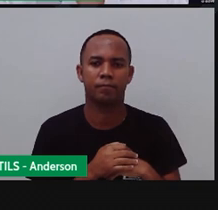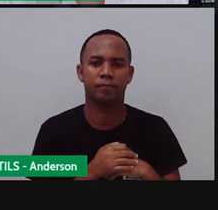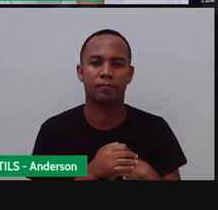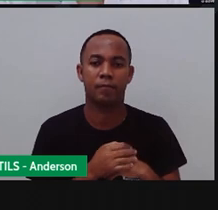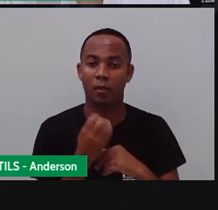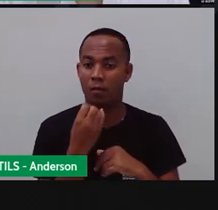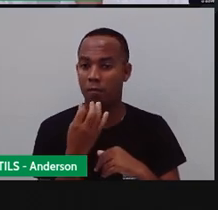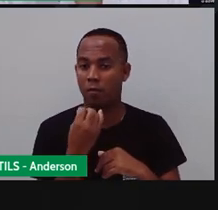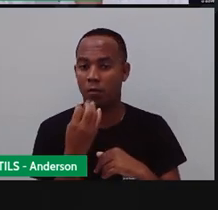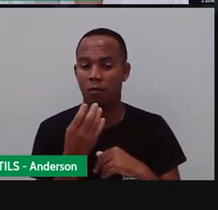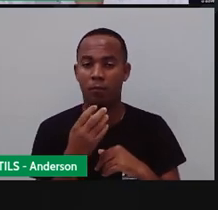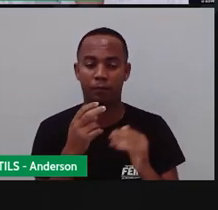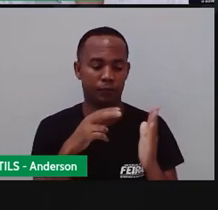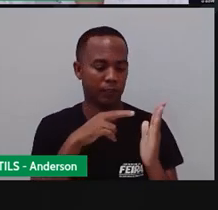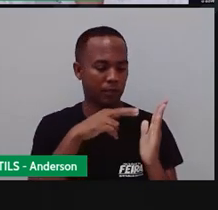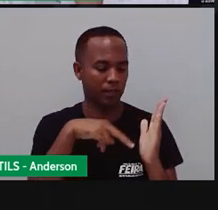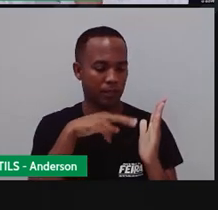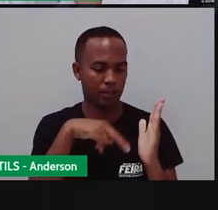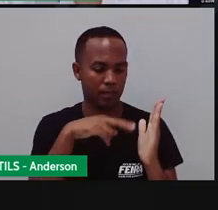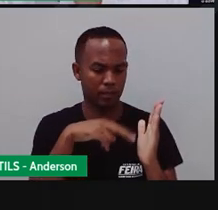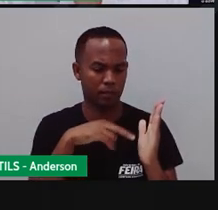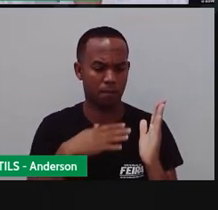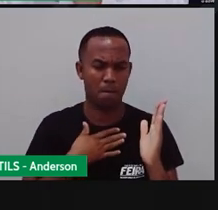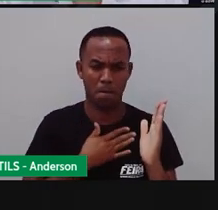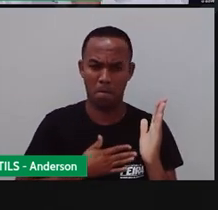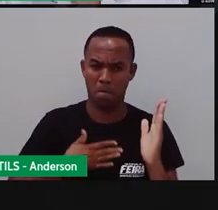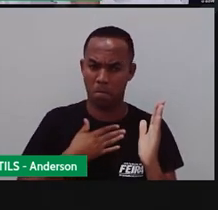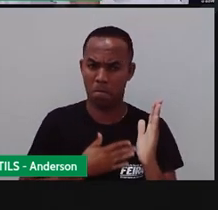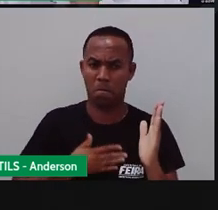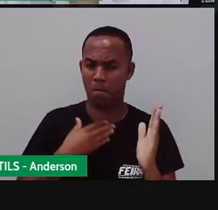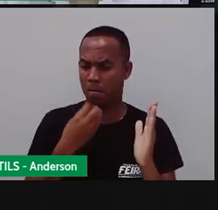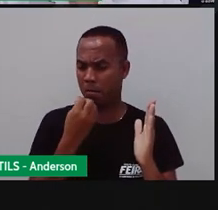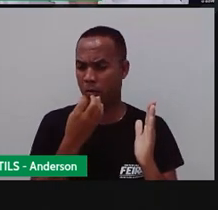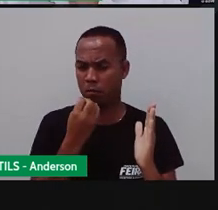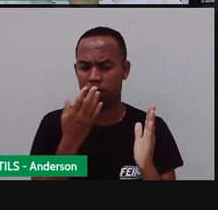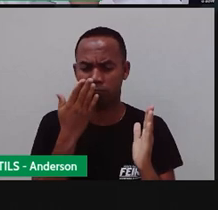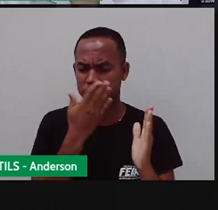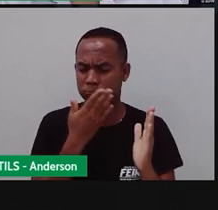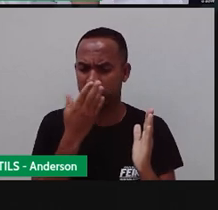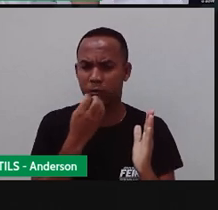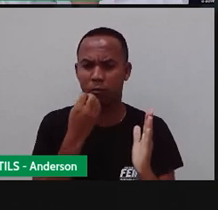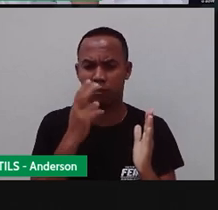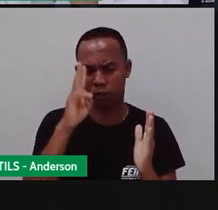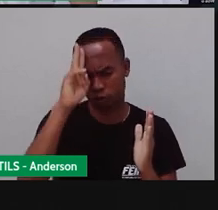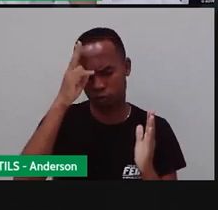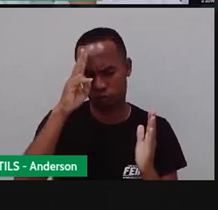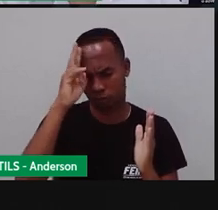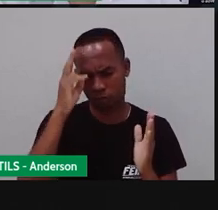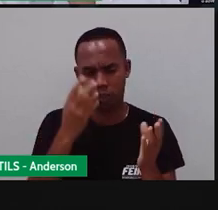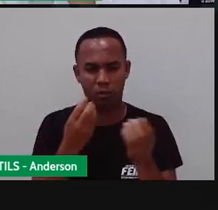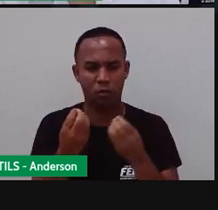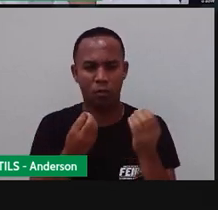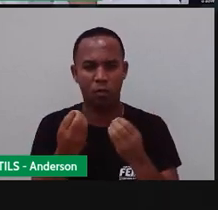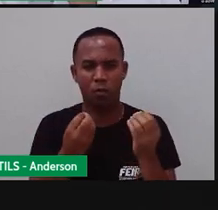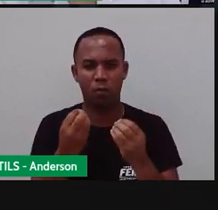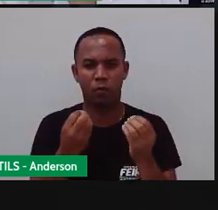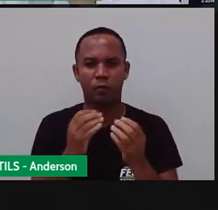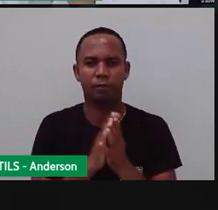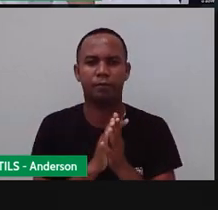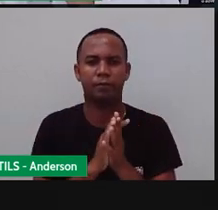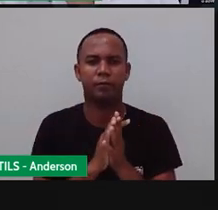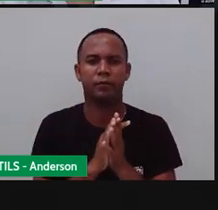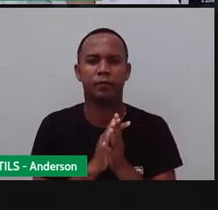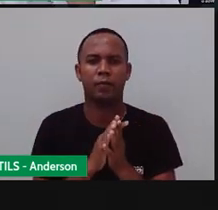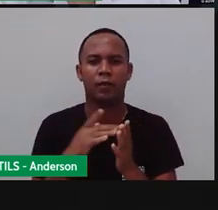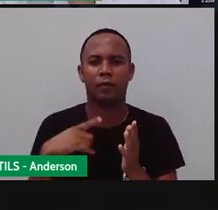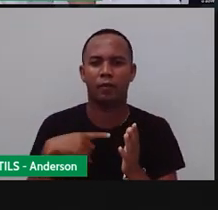Bom, ler é muito gostoso, e quando lemos histórias, né, isso, com personagens fantásticos,